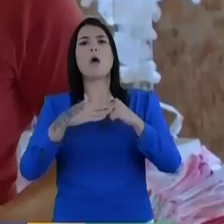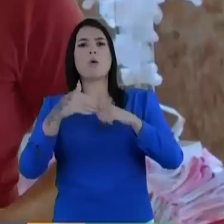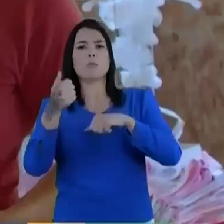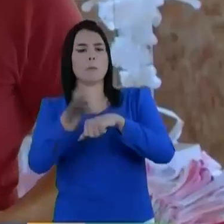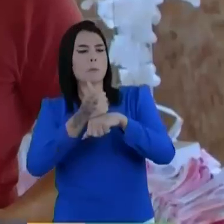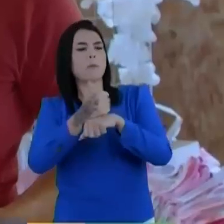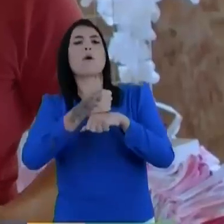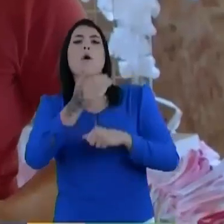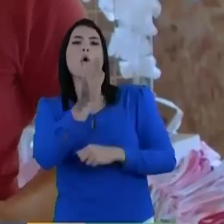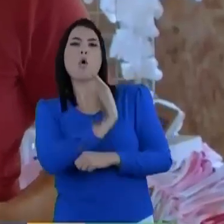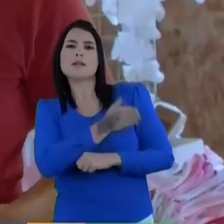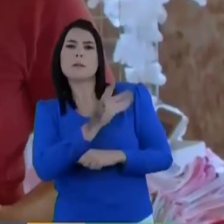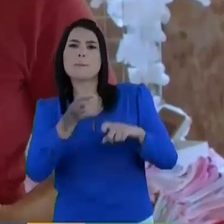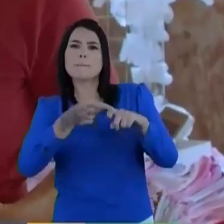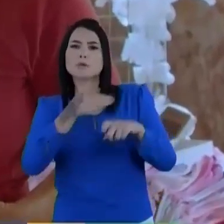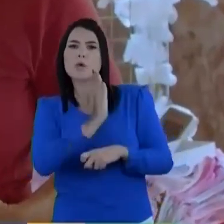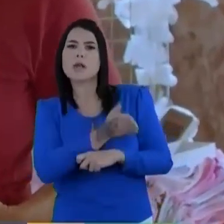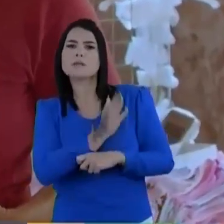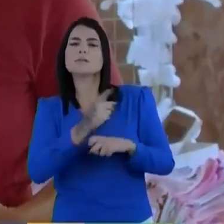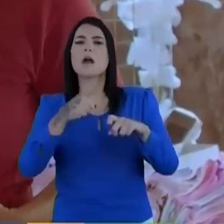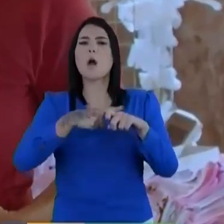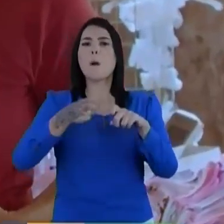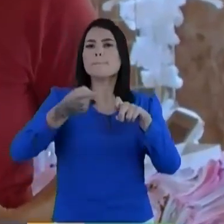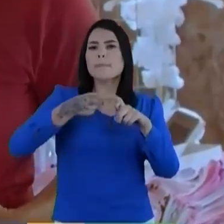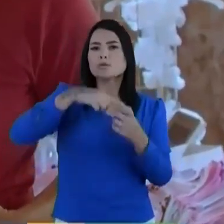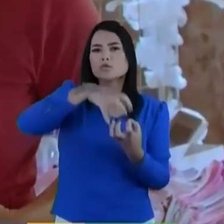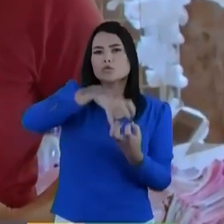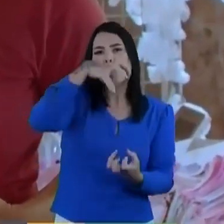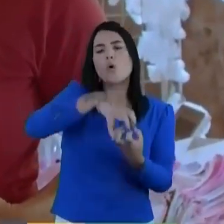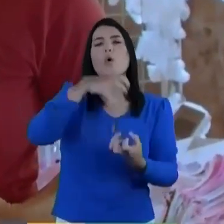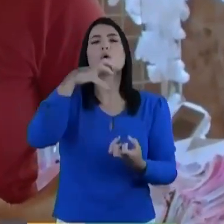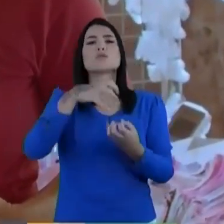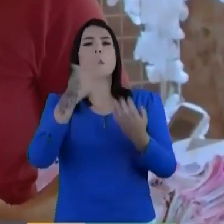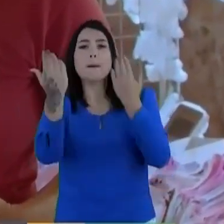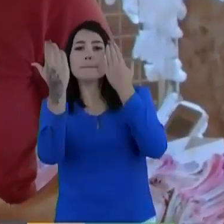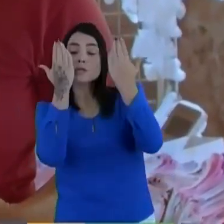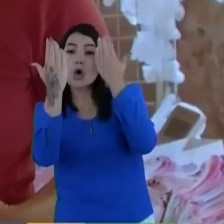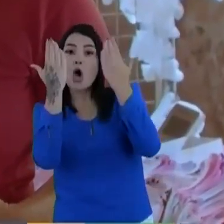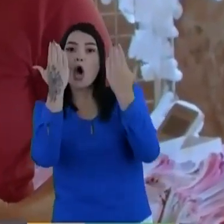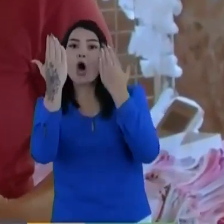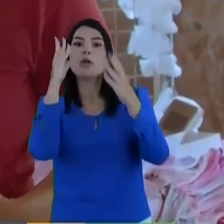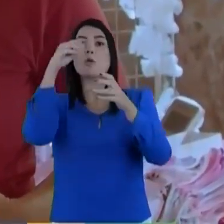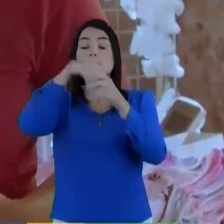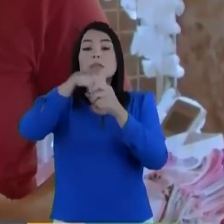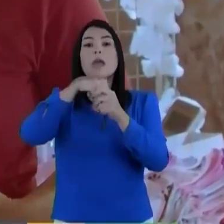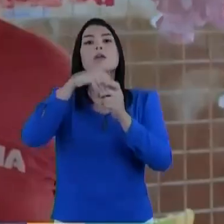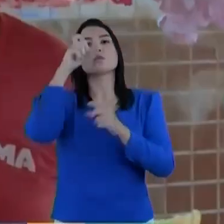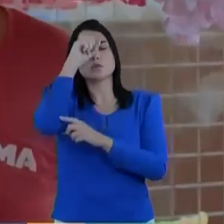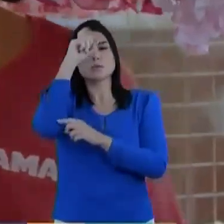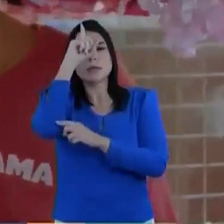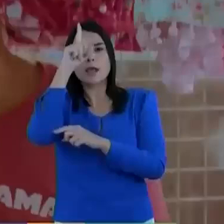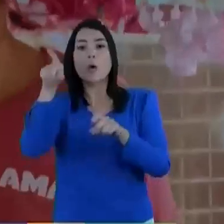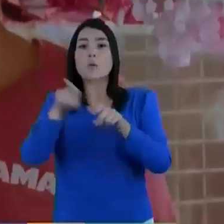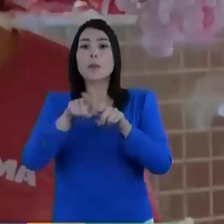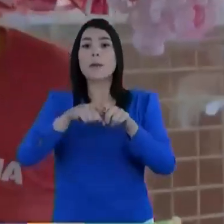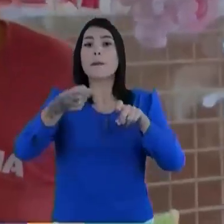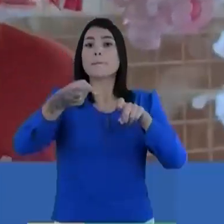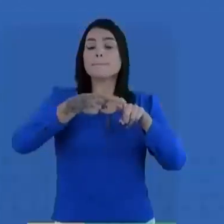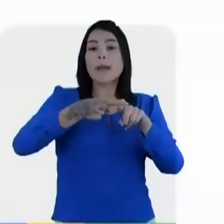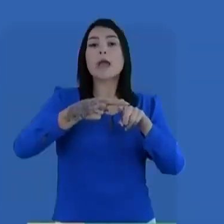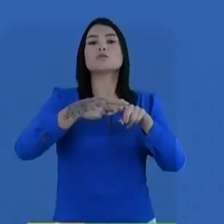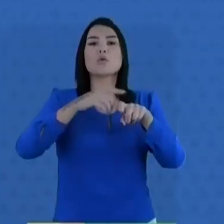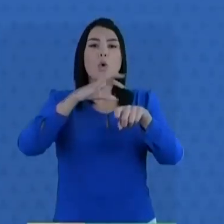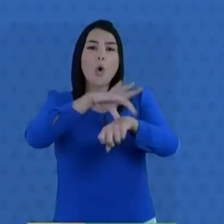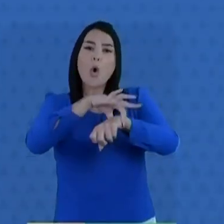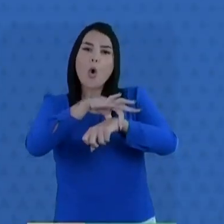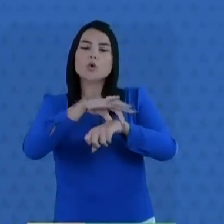geriatra e tantos outros profissionais nas unidades básicas de saúde. O ortopedista nas UPAs. É só crer em Deus e